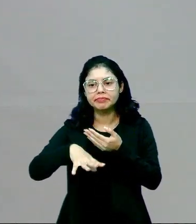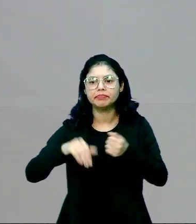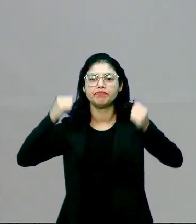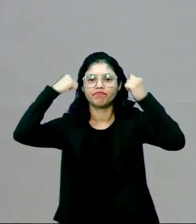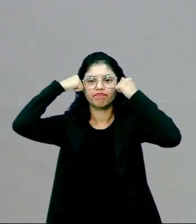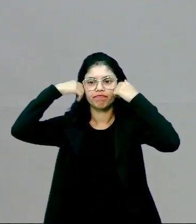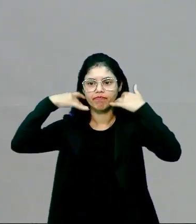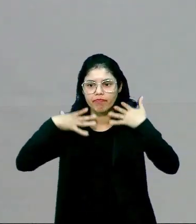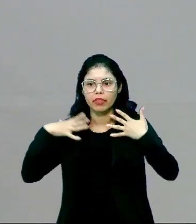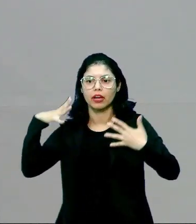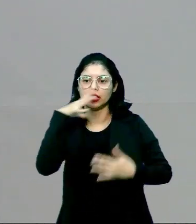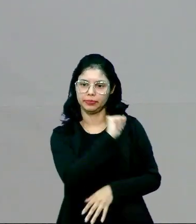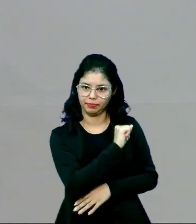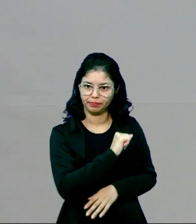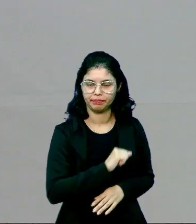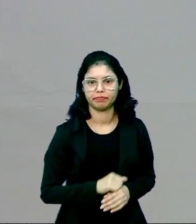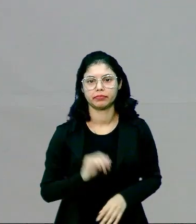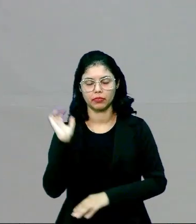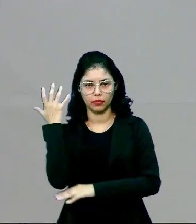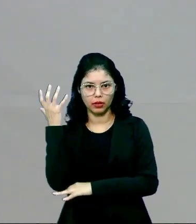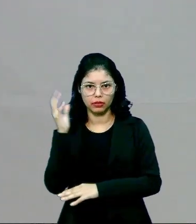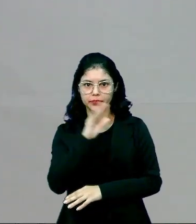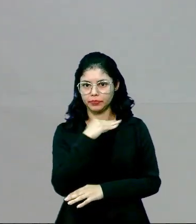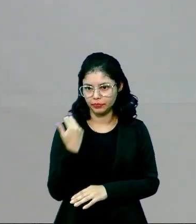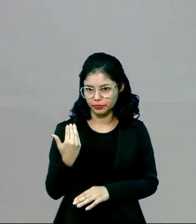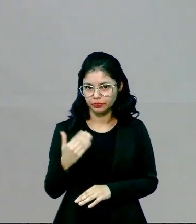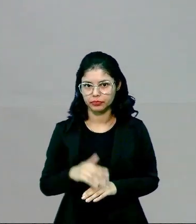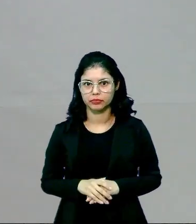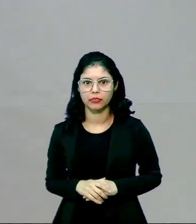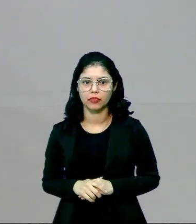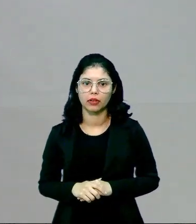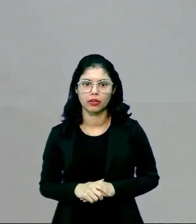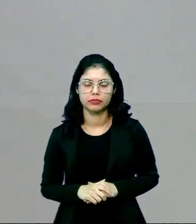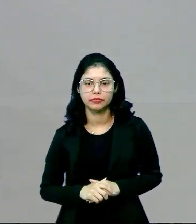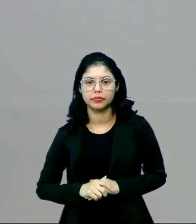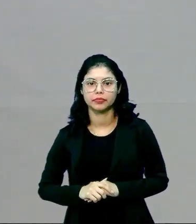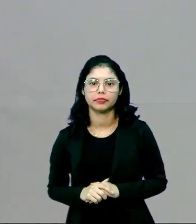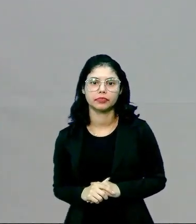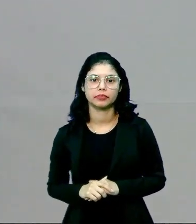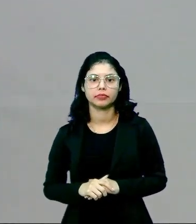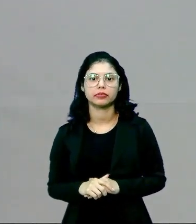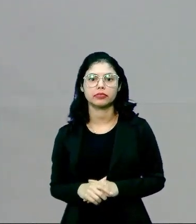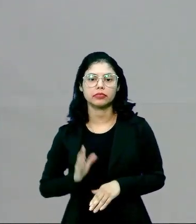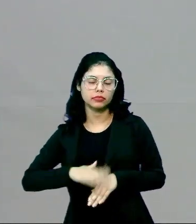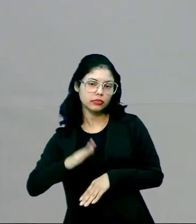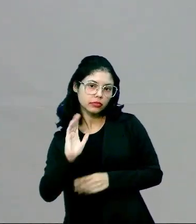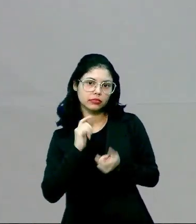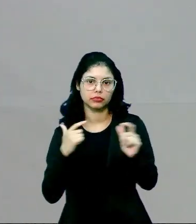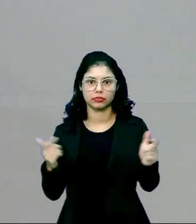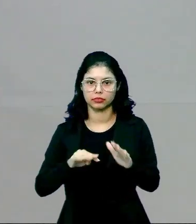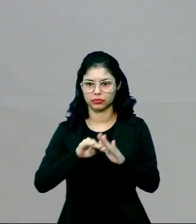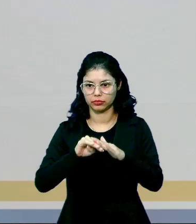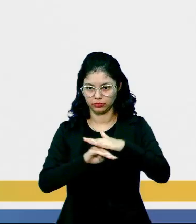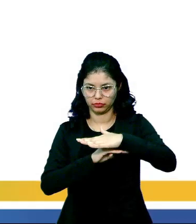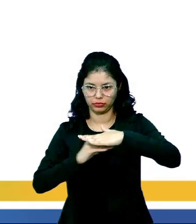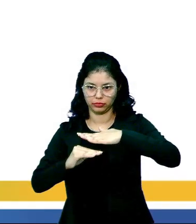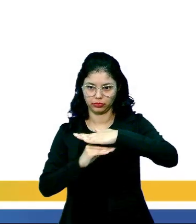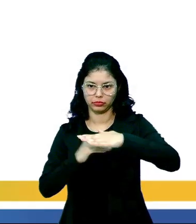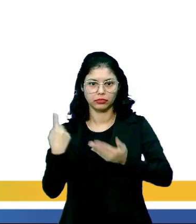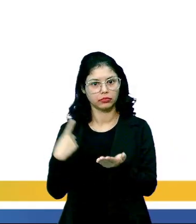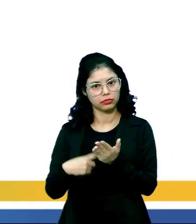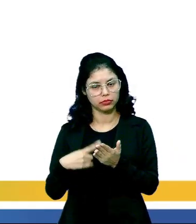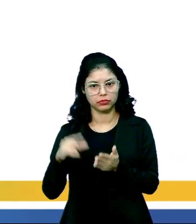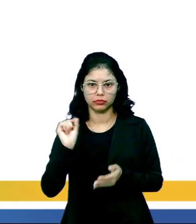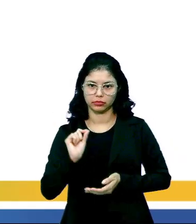estaria mais rápido, fazendo com que ela ocorra a desfratação mais depressa. Mas a maioria dos estômatos estão abaixo, podendo ser